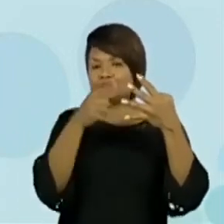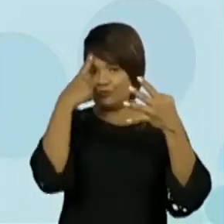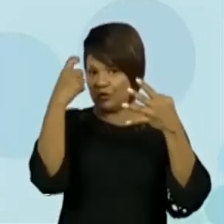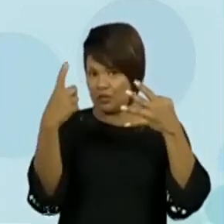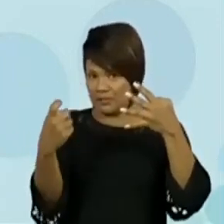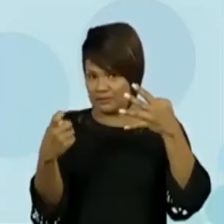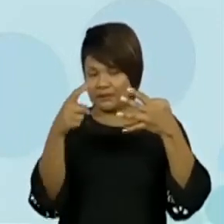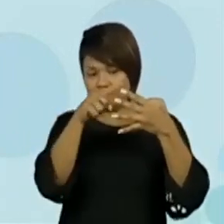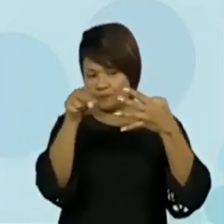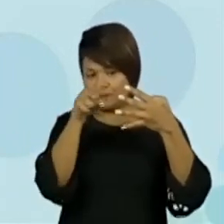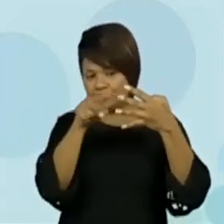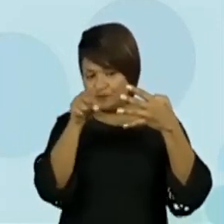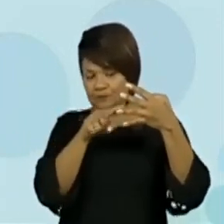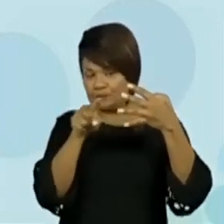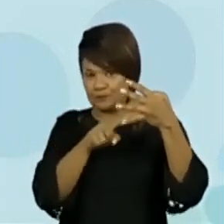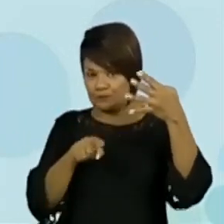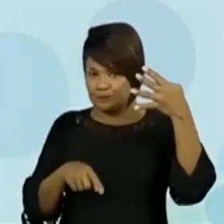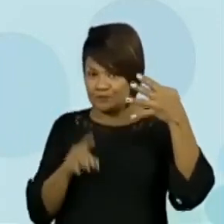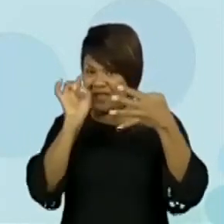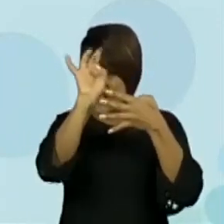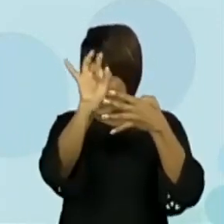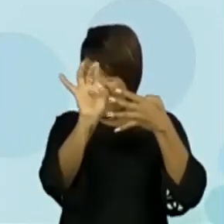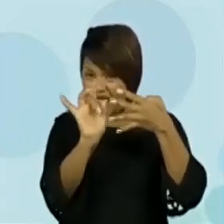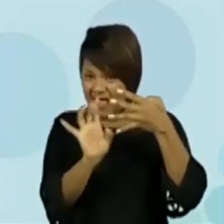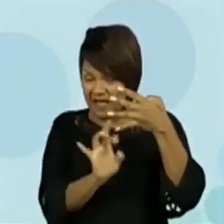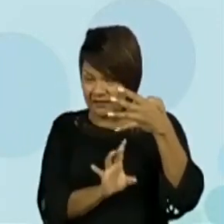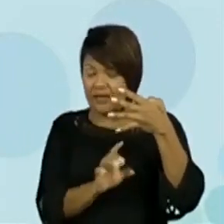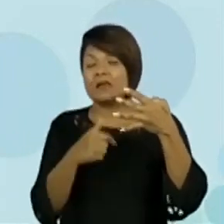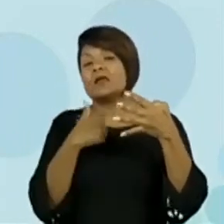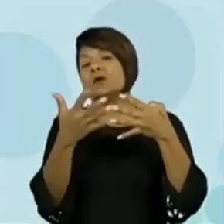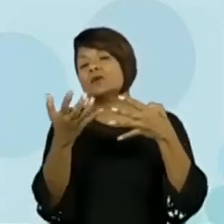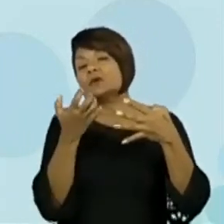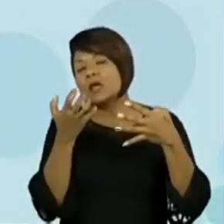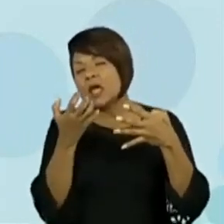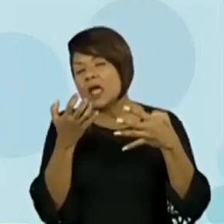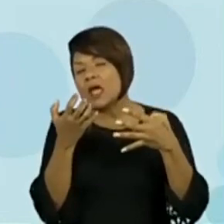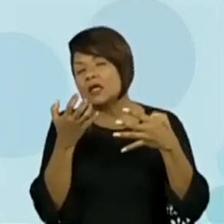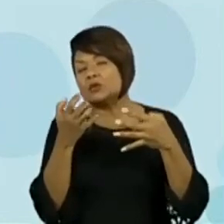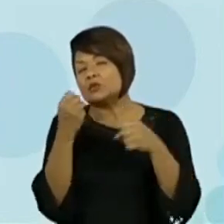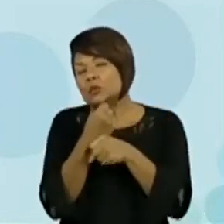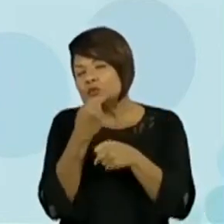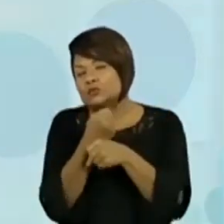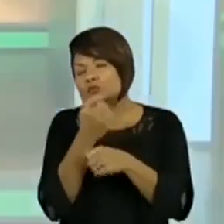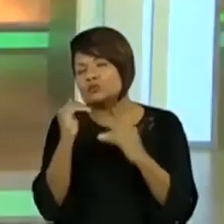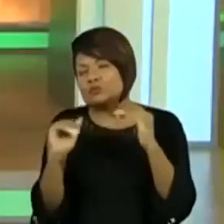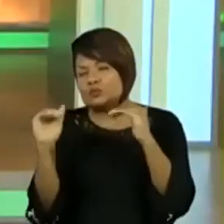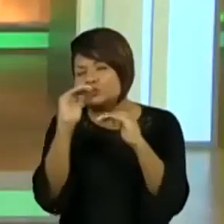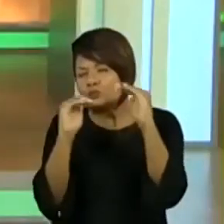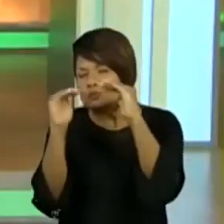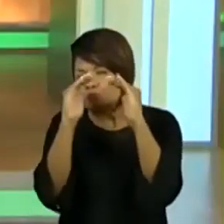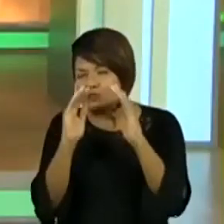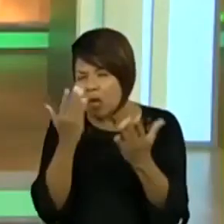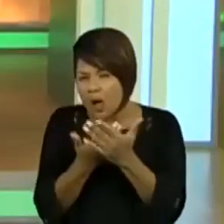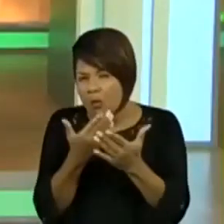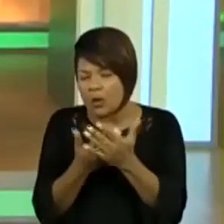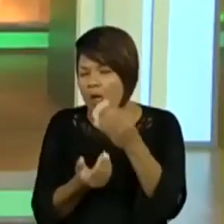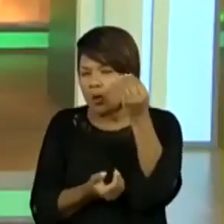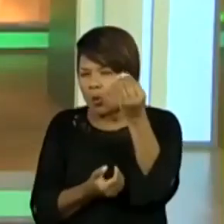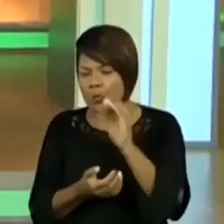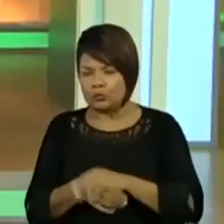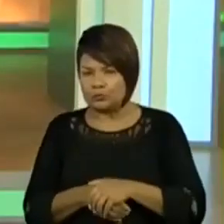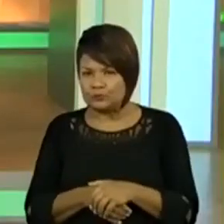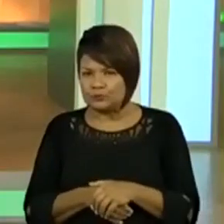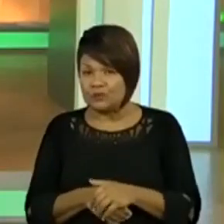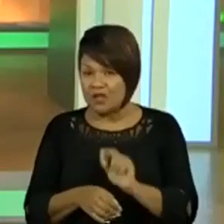item por item, eu quero aqui construir a vocês a seguinte maneira. Para vocês, para